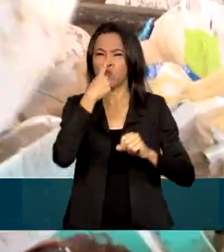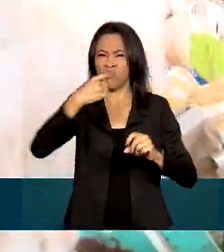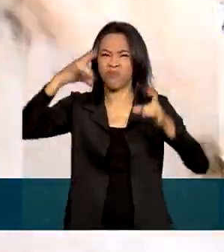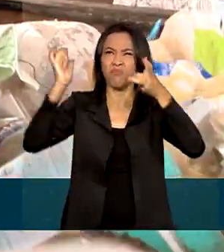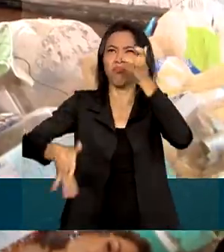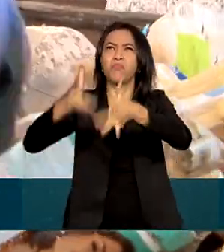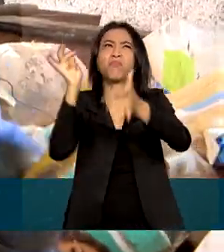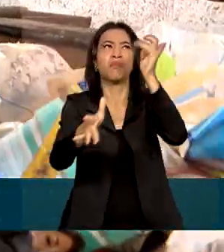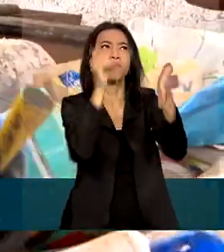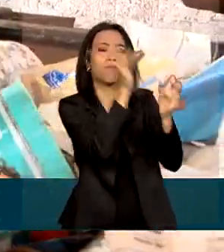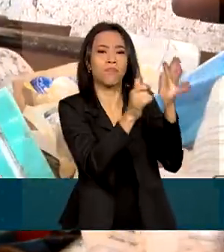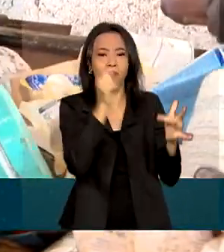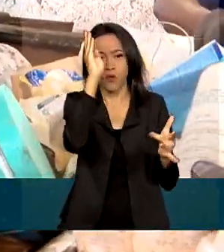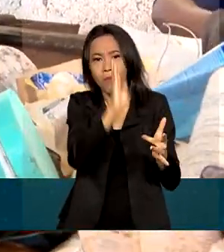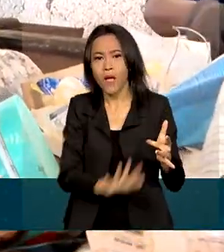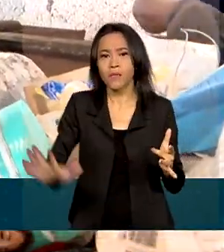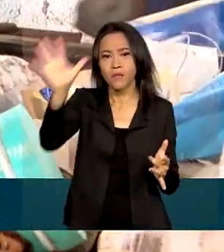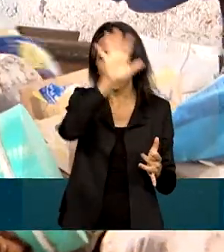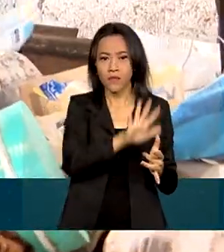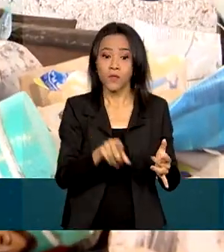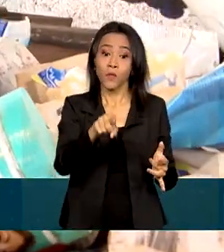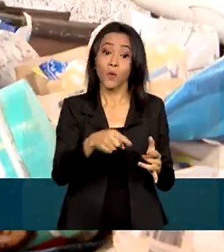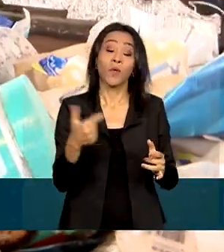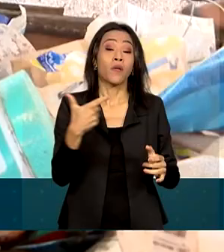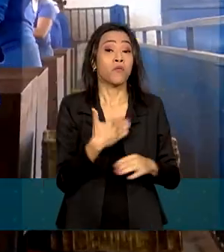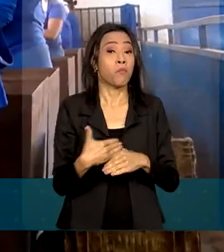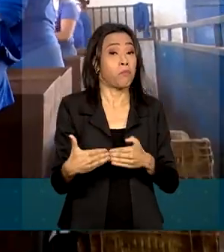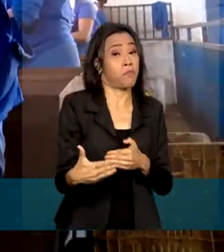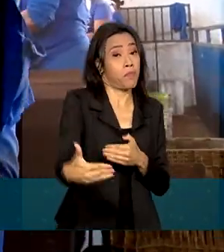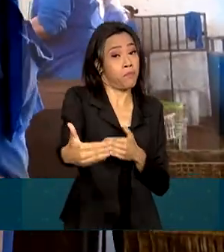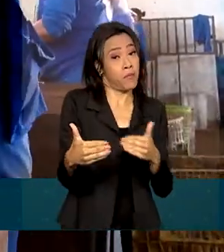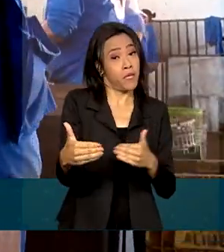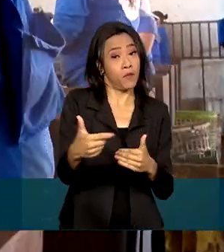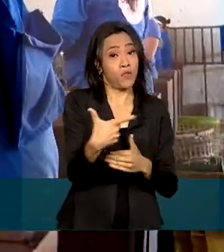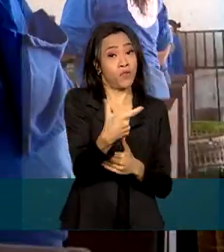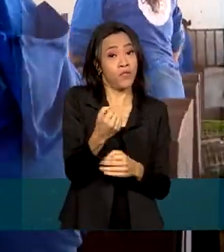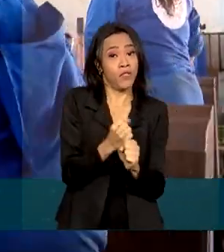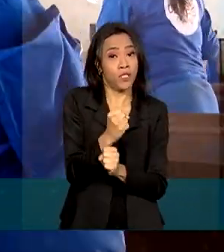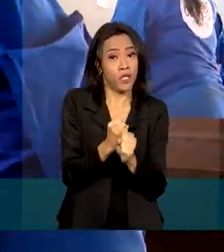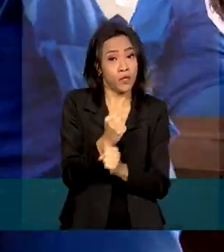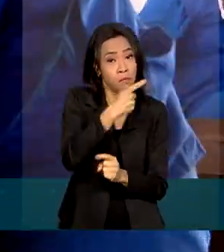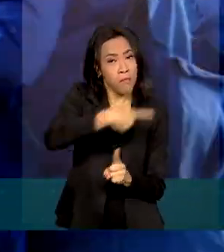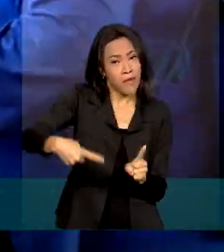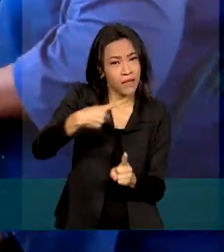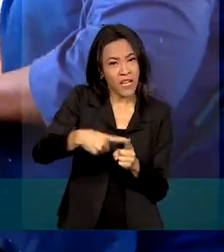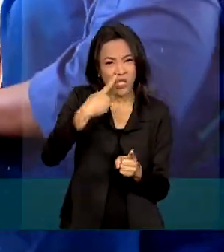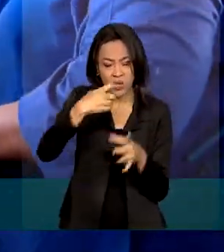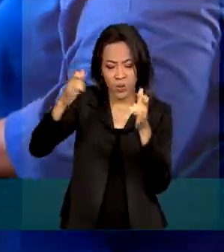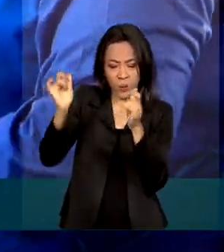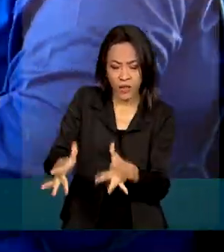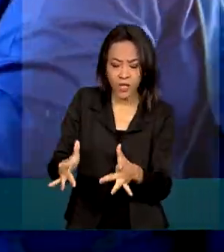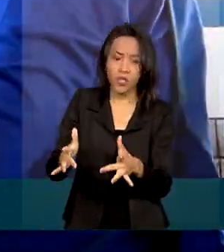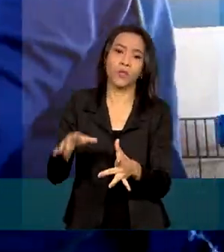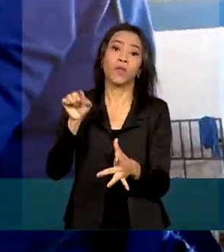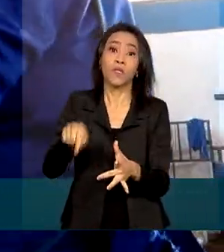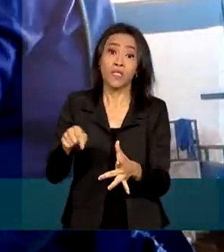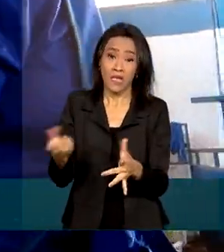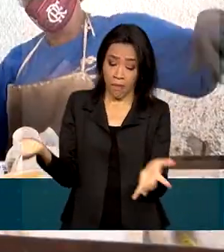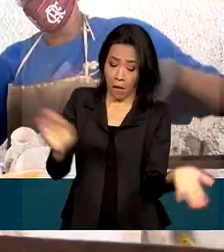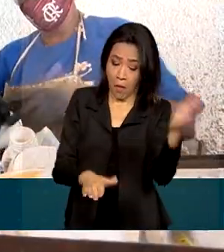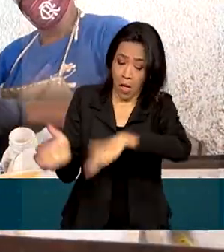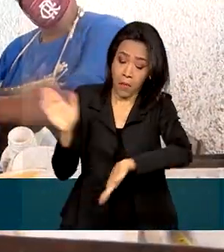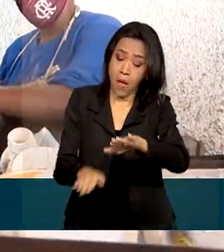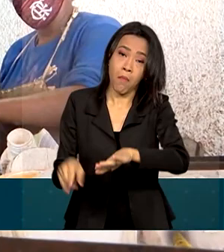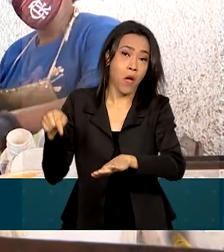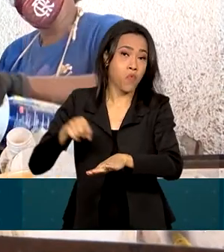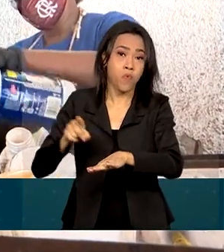e estabelece que em 20 anos, metade do lixo gerado deverá deixar de ser aterrado e ser reaproveitado.